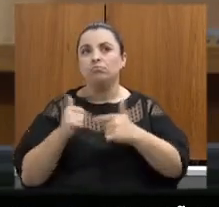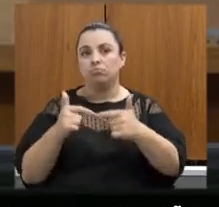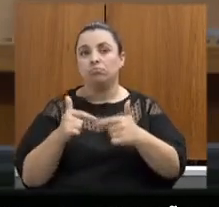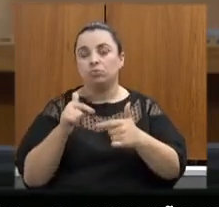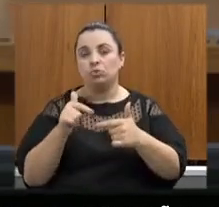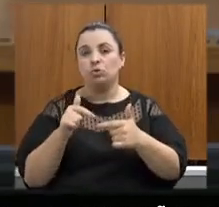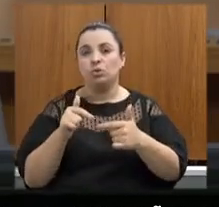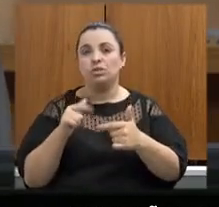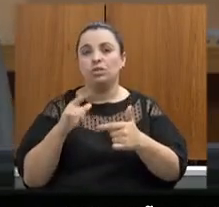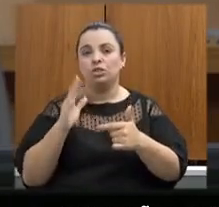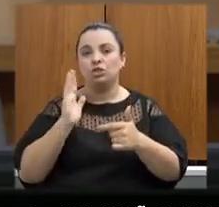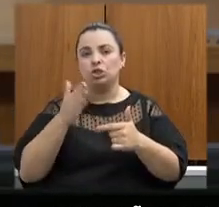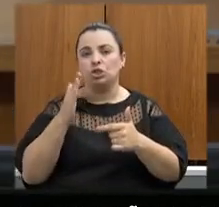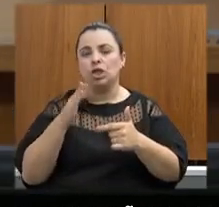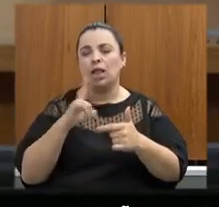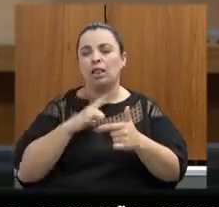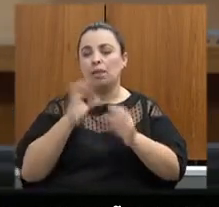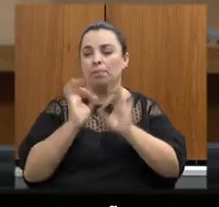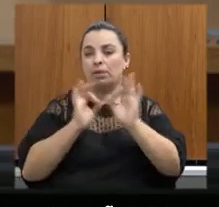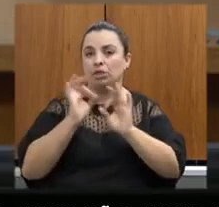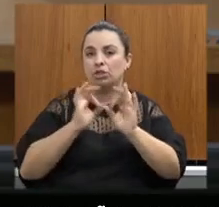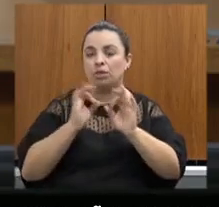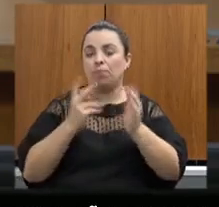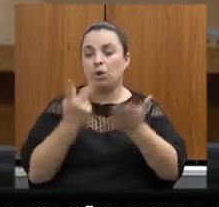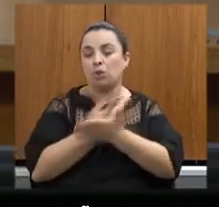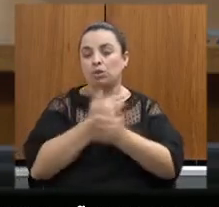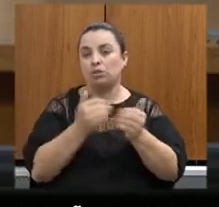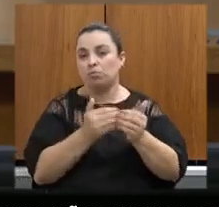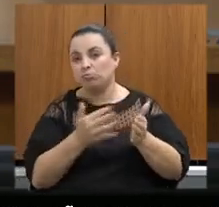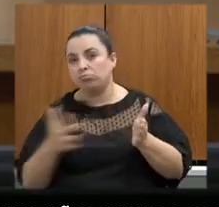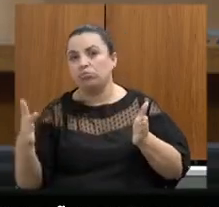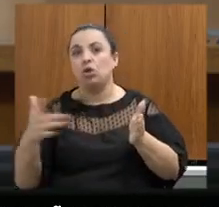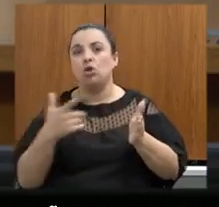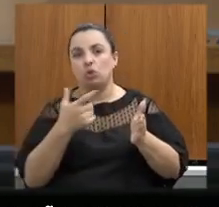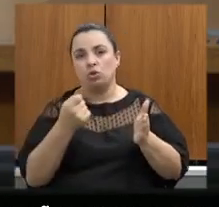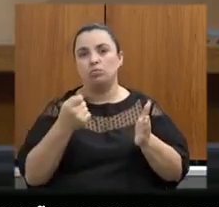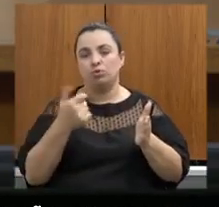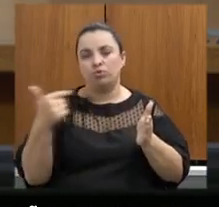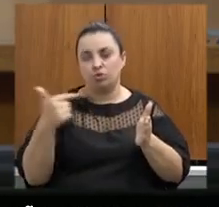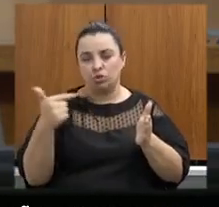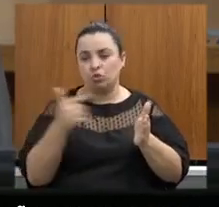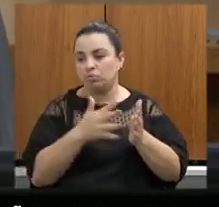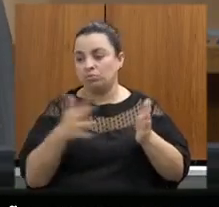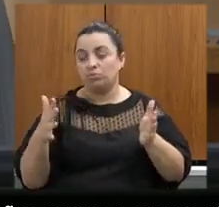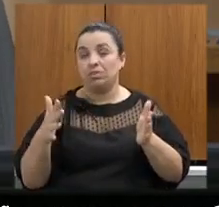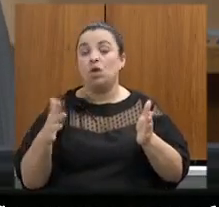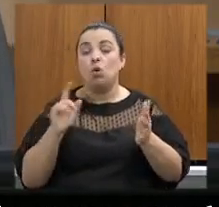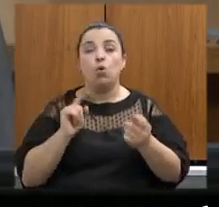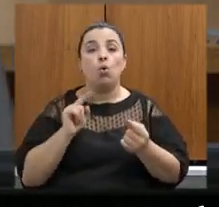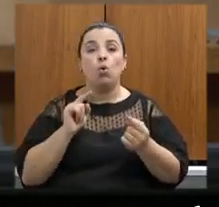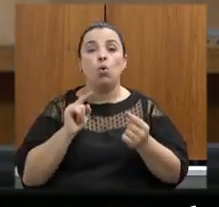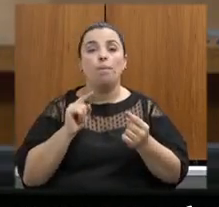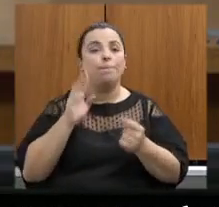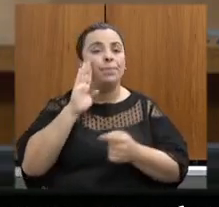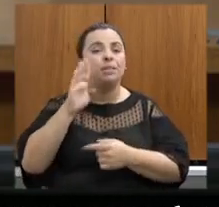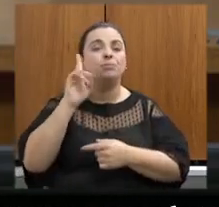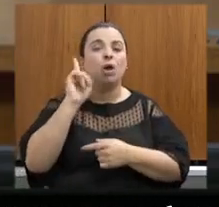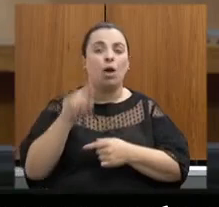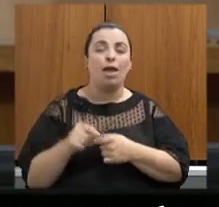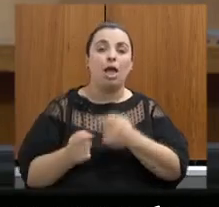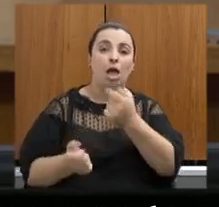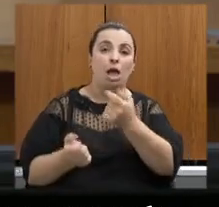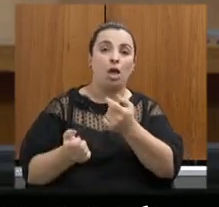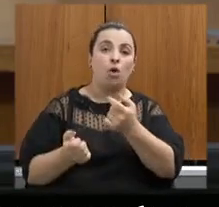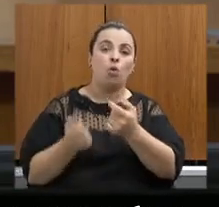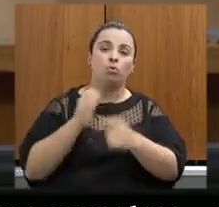previstas ao longo do ano nosso foco principal nesse ano de 2022 é combate ao desmatamento ilegal no estado de Minas